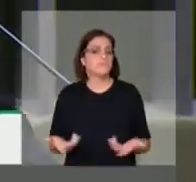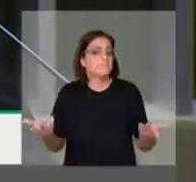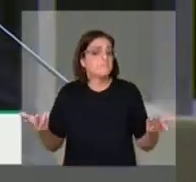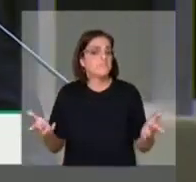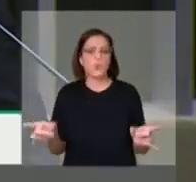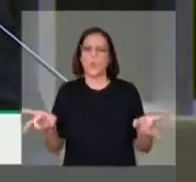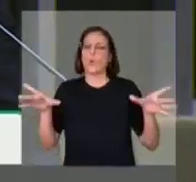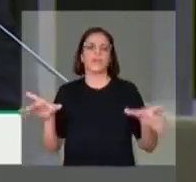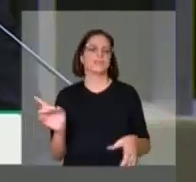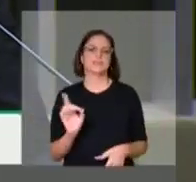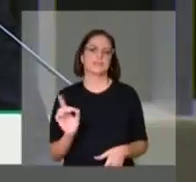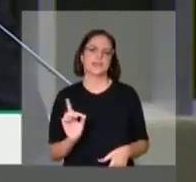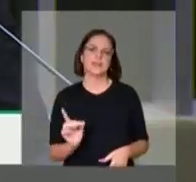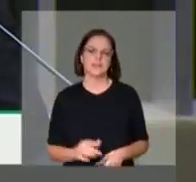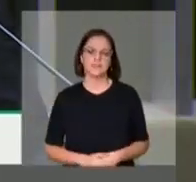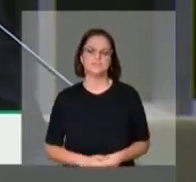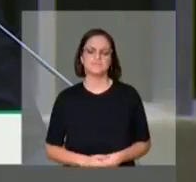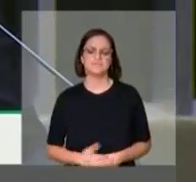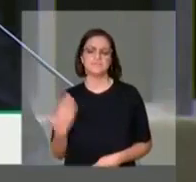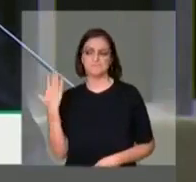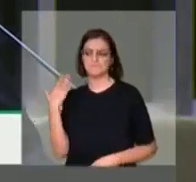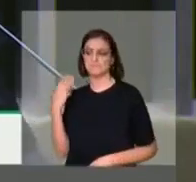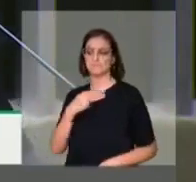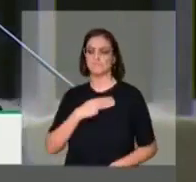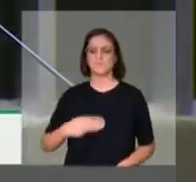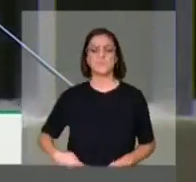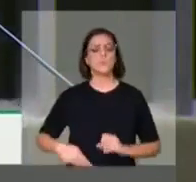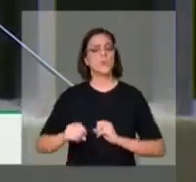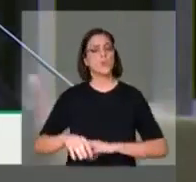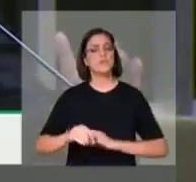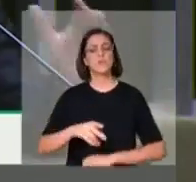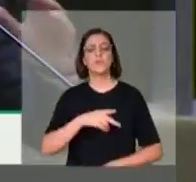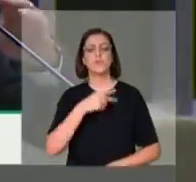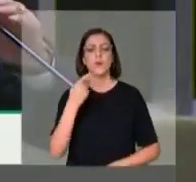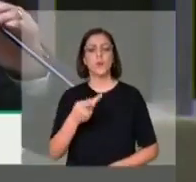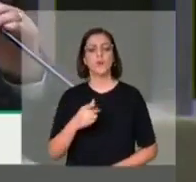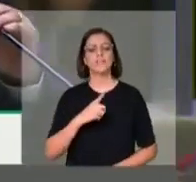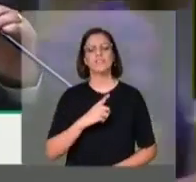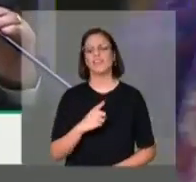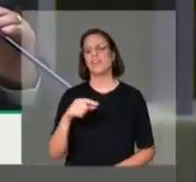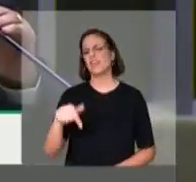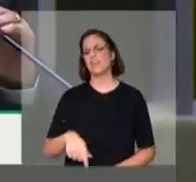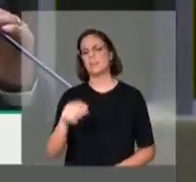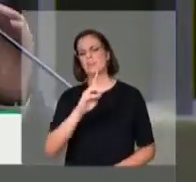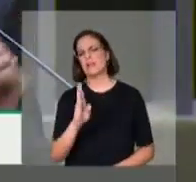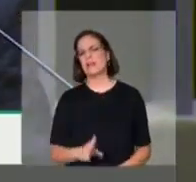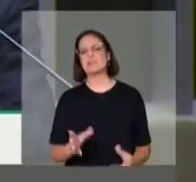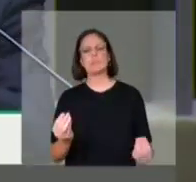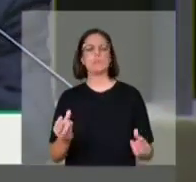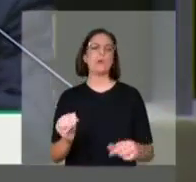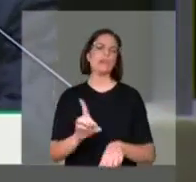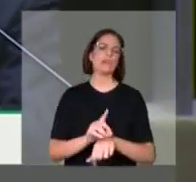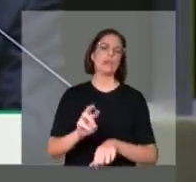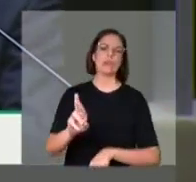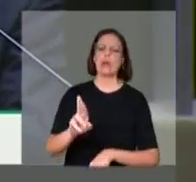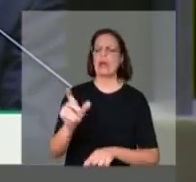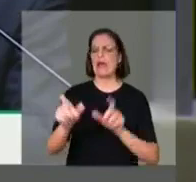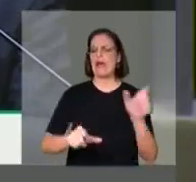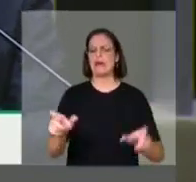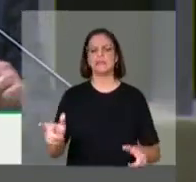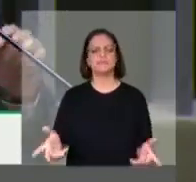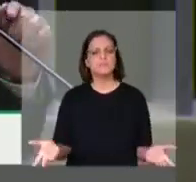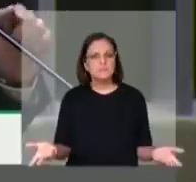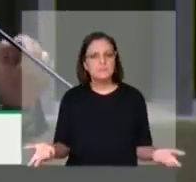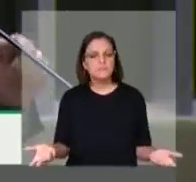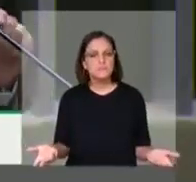Recentemente, o ministro da Educação disse que o Brasil tem doutores demais. Se formos comparar